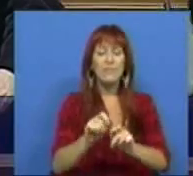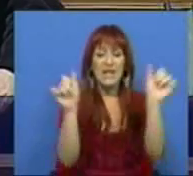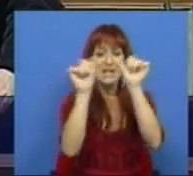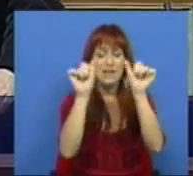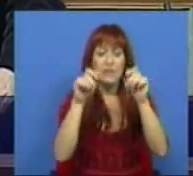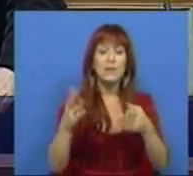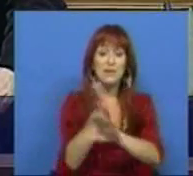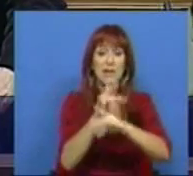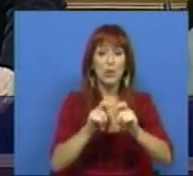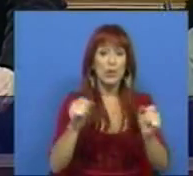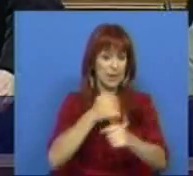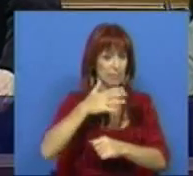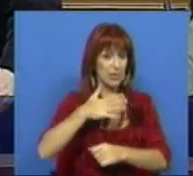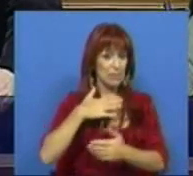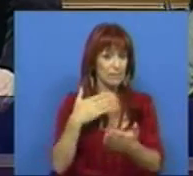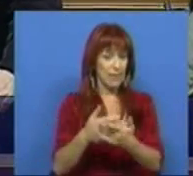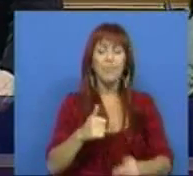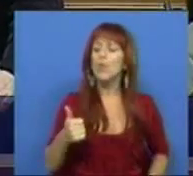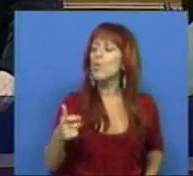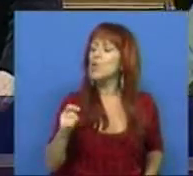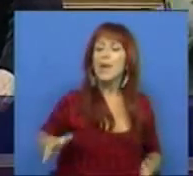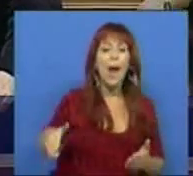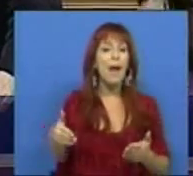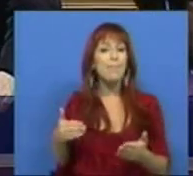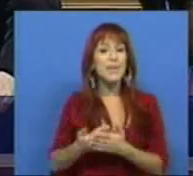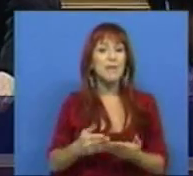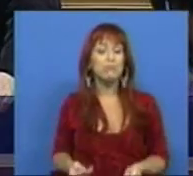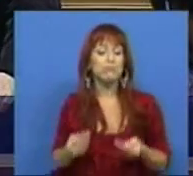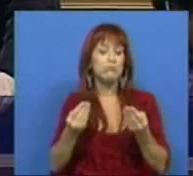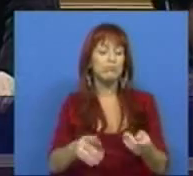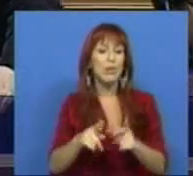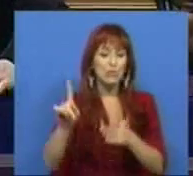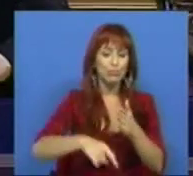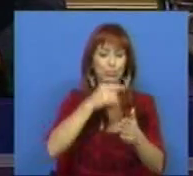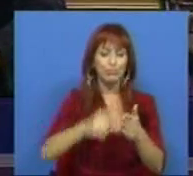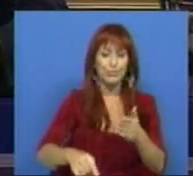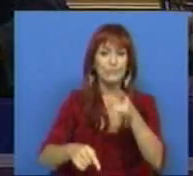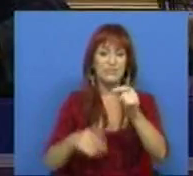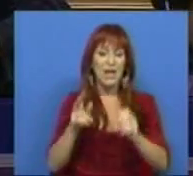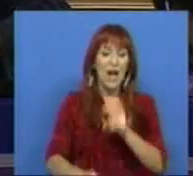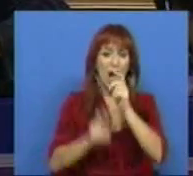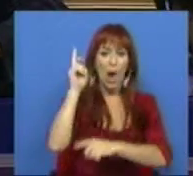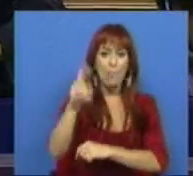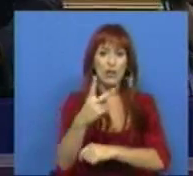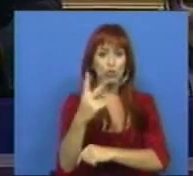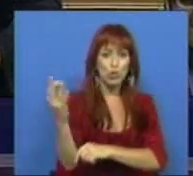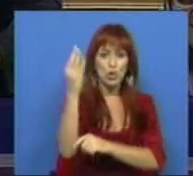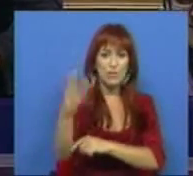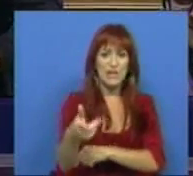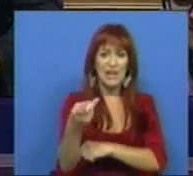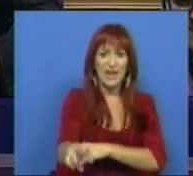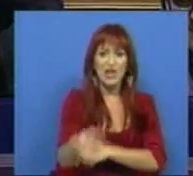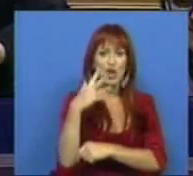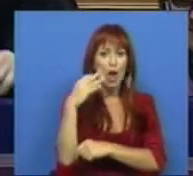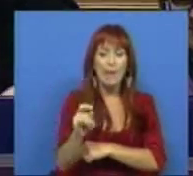nosso setor empresarial. Portanto, o Bloco de Esquerda apresentará uma proposta de revogação do aumento de 2% da